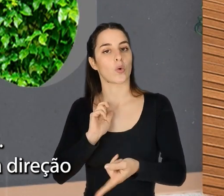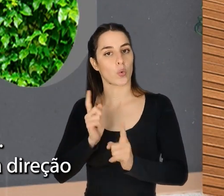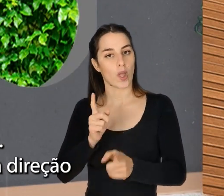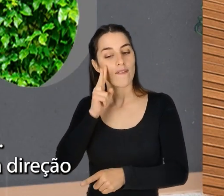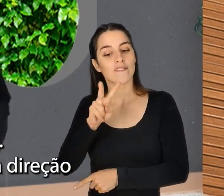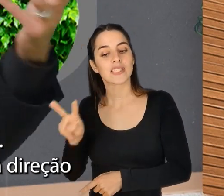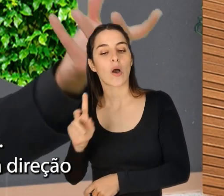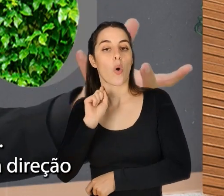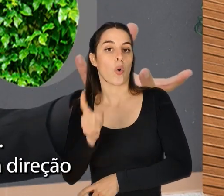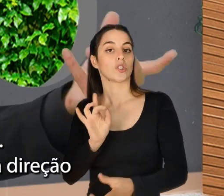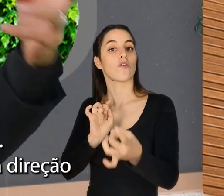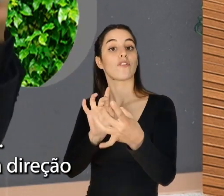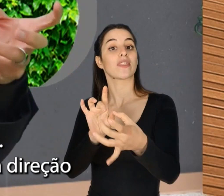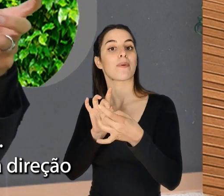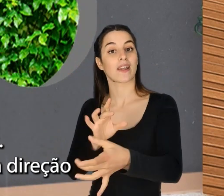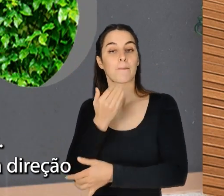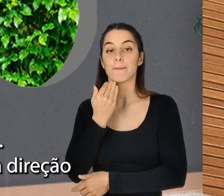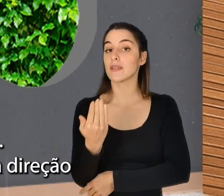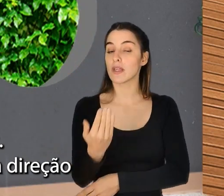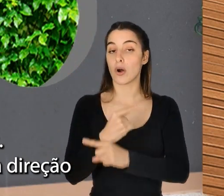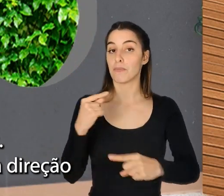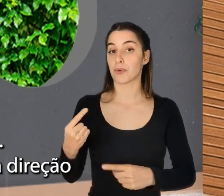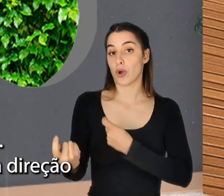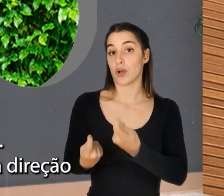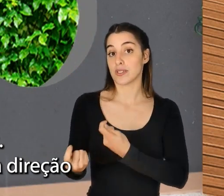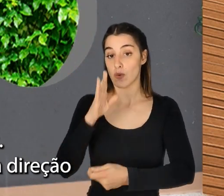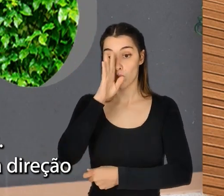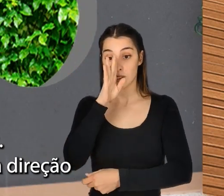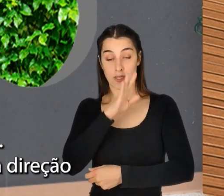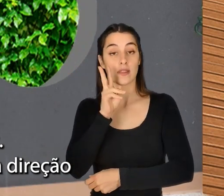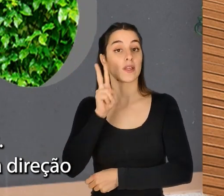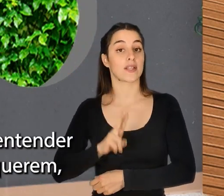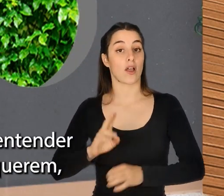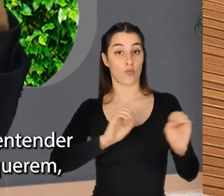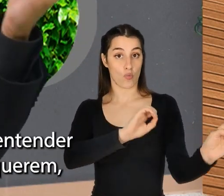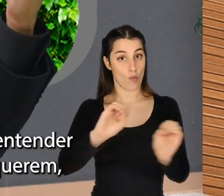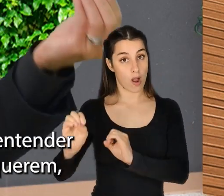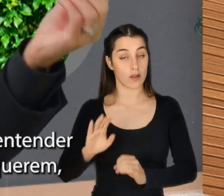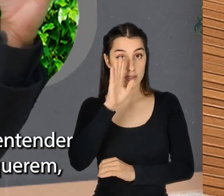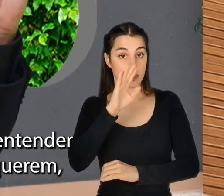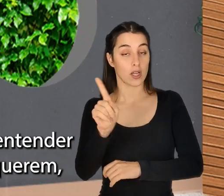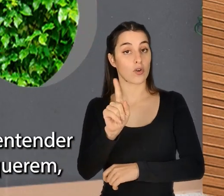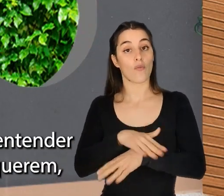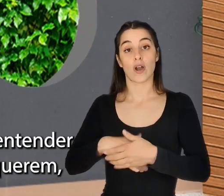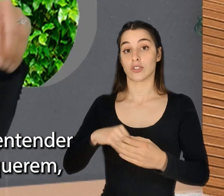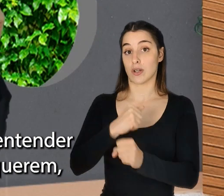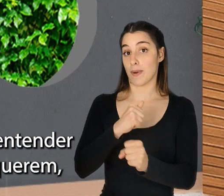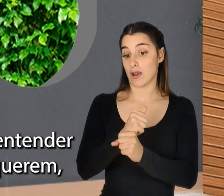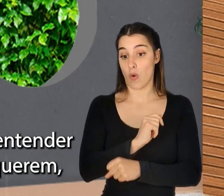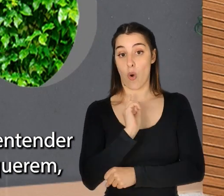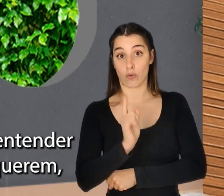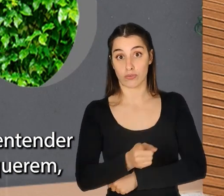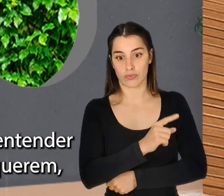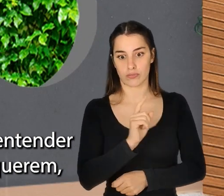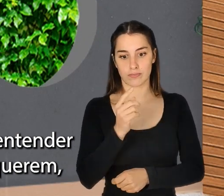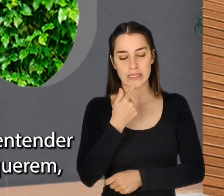Qual é a visão dela? Pedir feedback mais uma vez, porque a organização sem a direção e sem fazer este approach